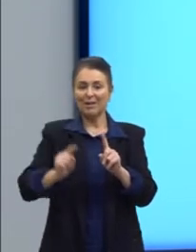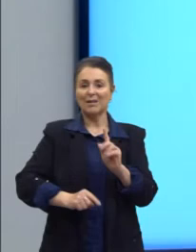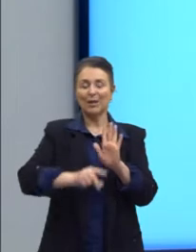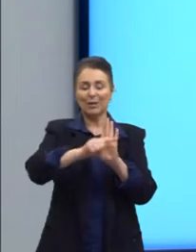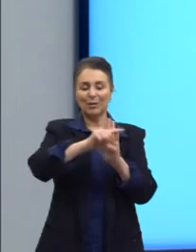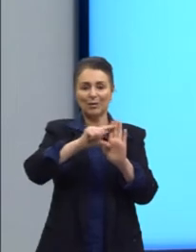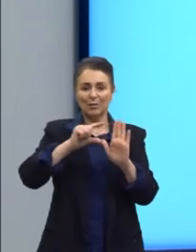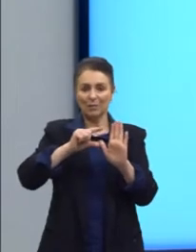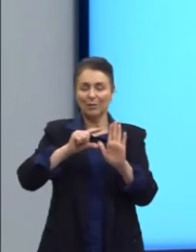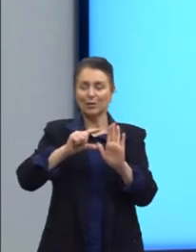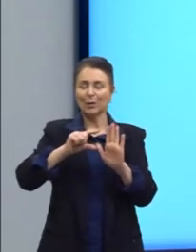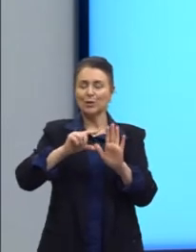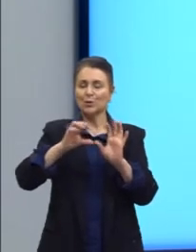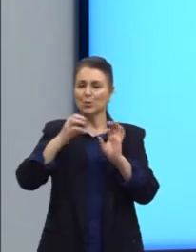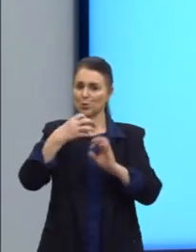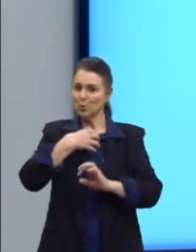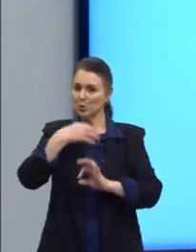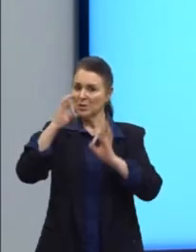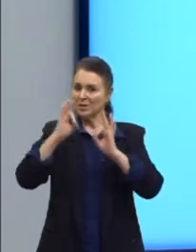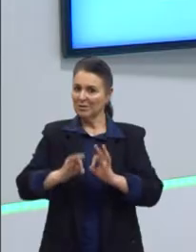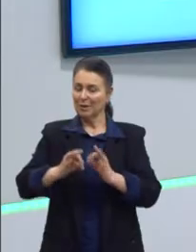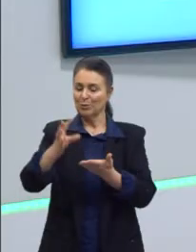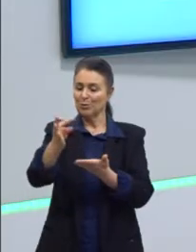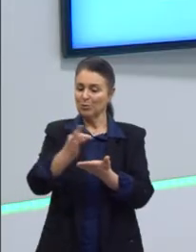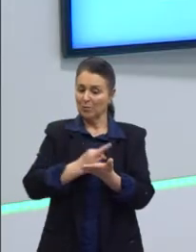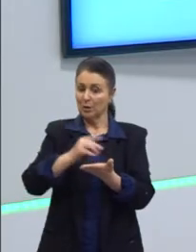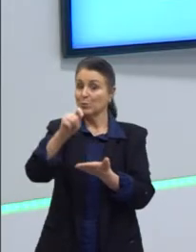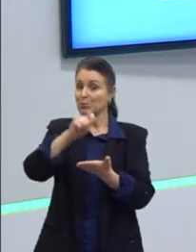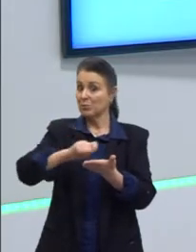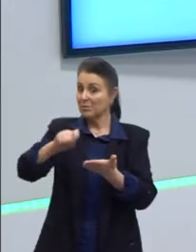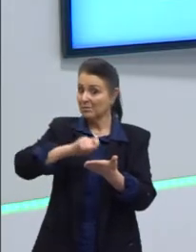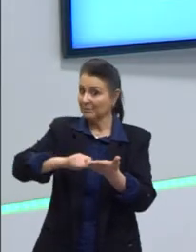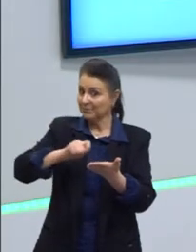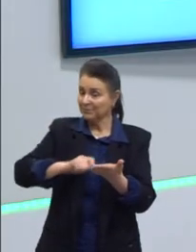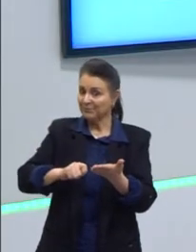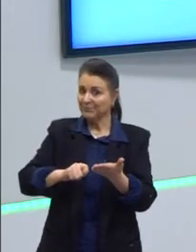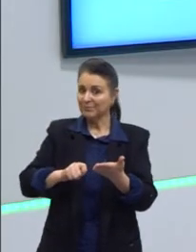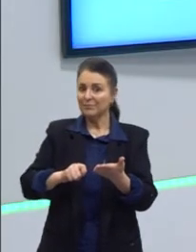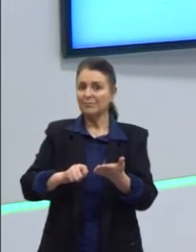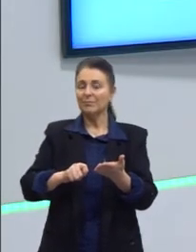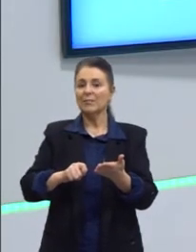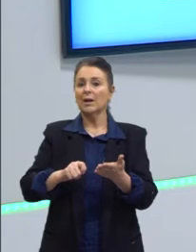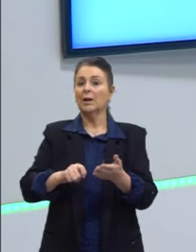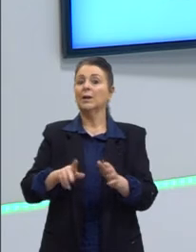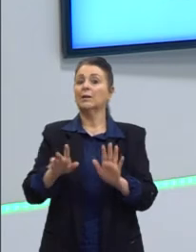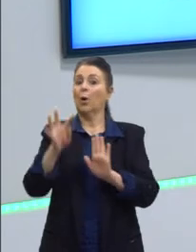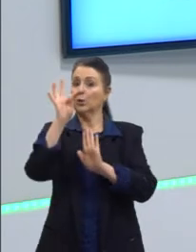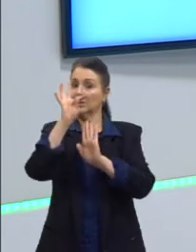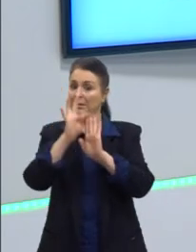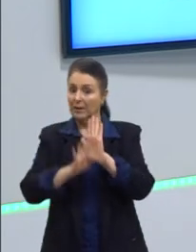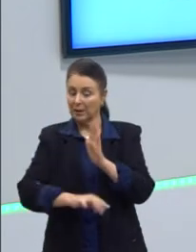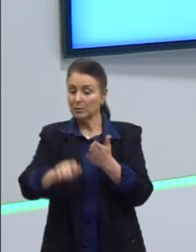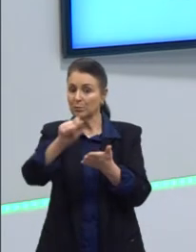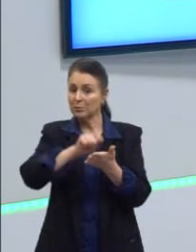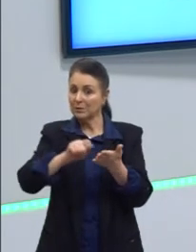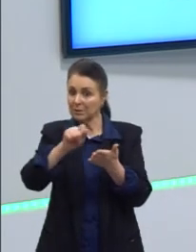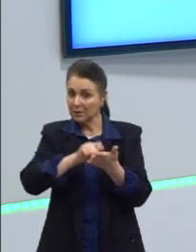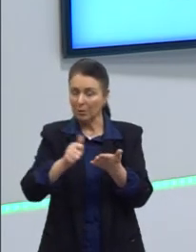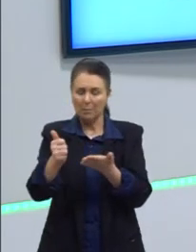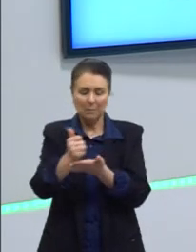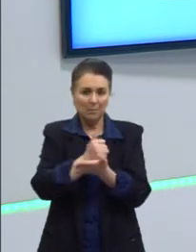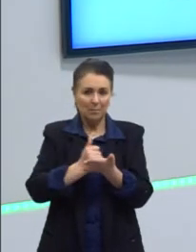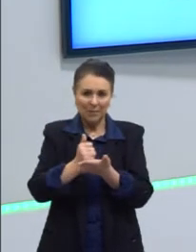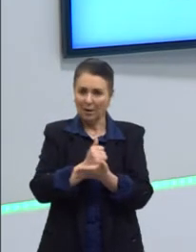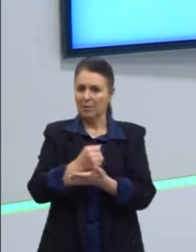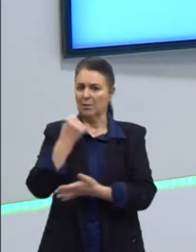adequada de texto escrito. Então, para o texto escrito, é fundamental e